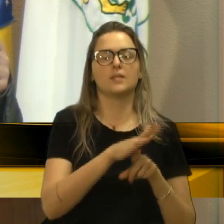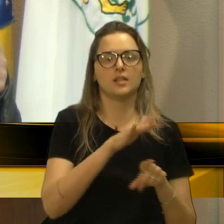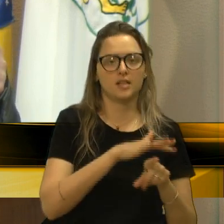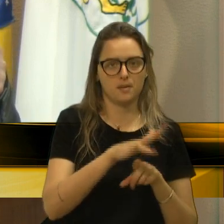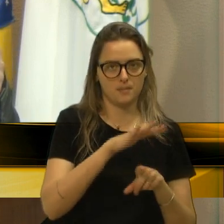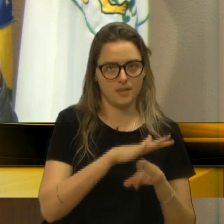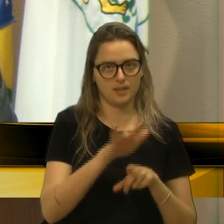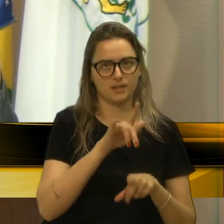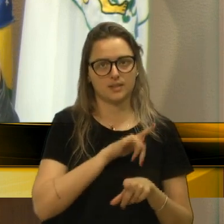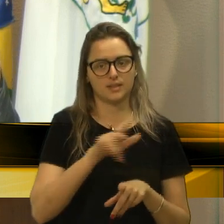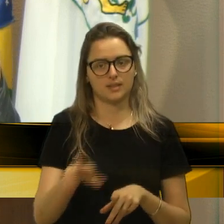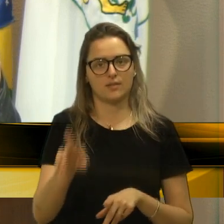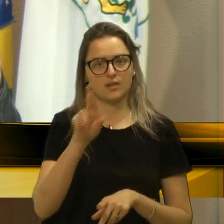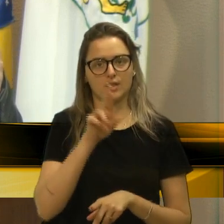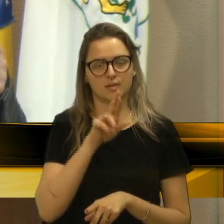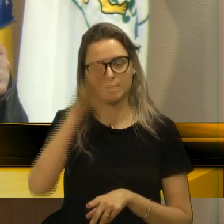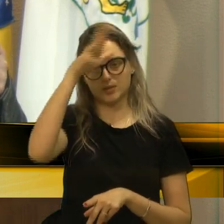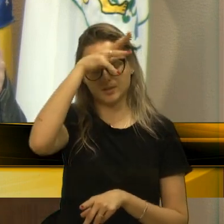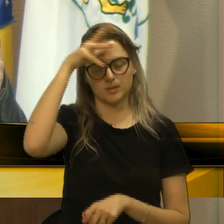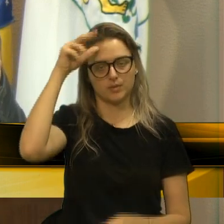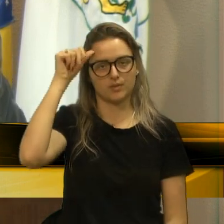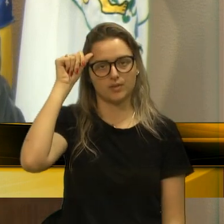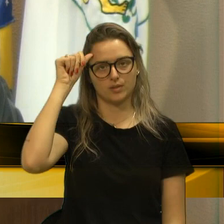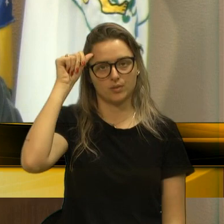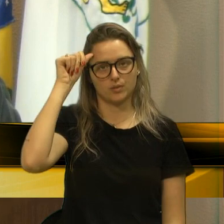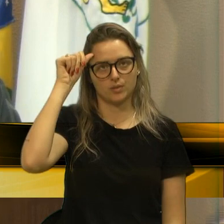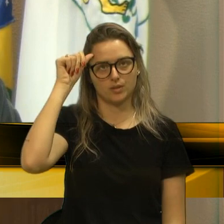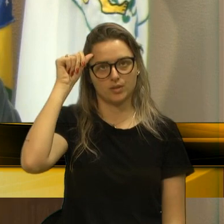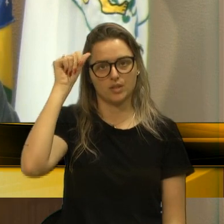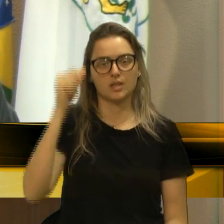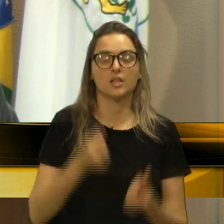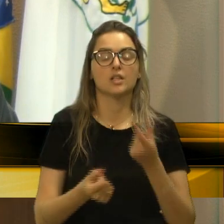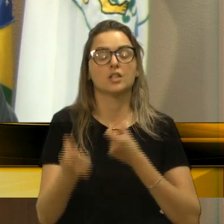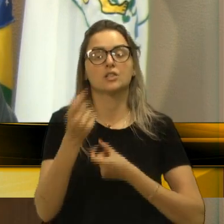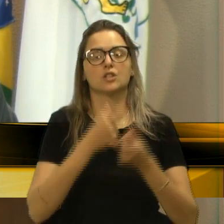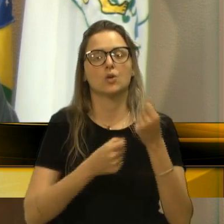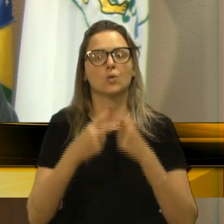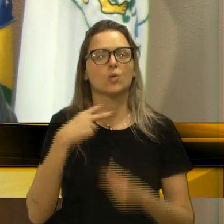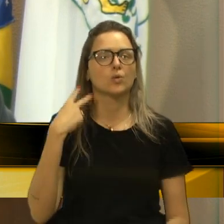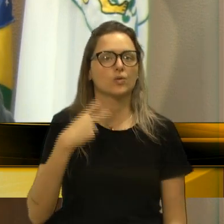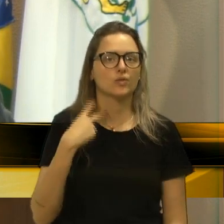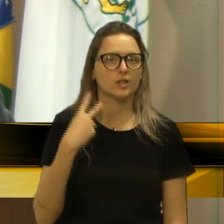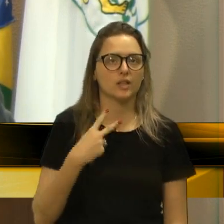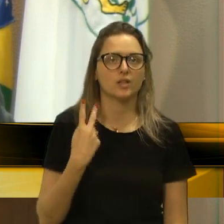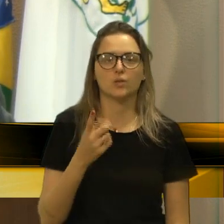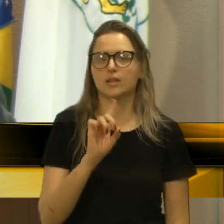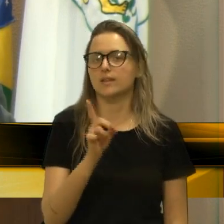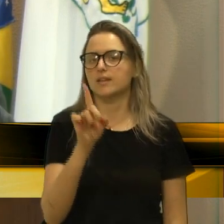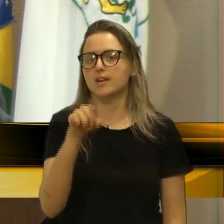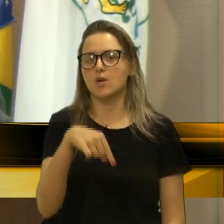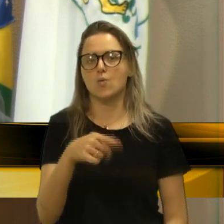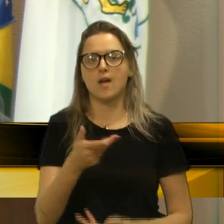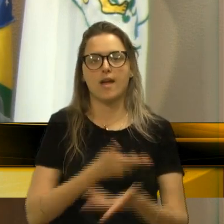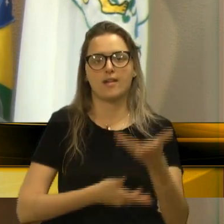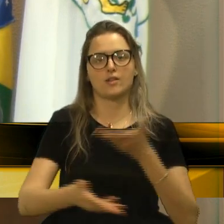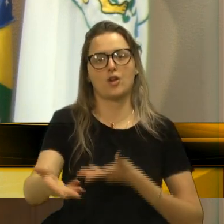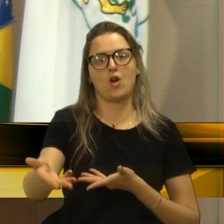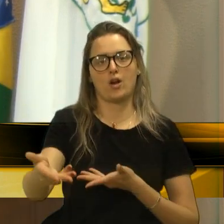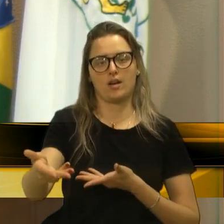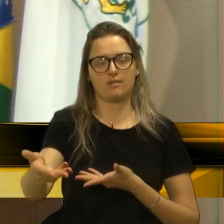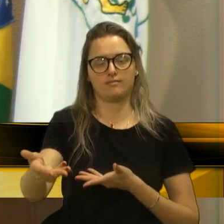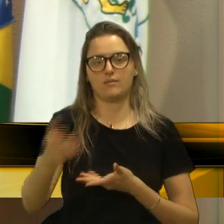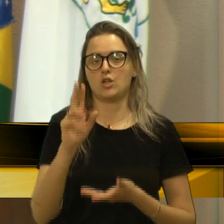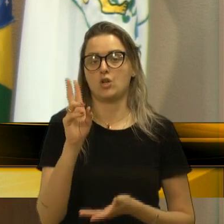Demandas atendidas do Executivo de algum vereador não são moedas de troca.